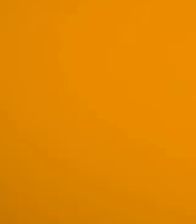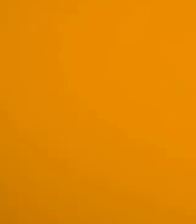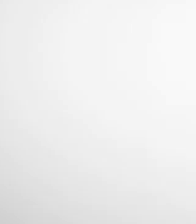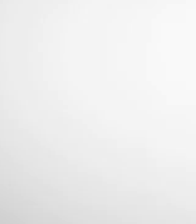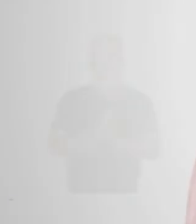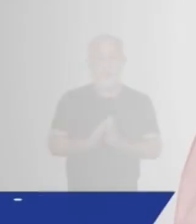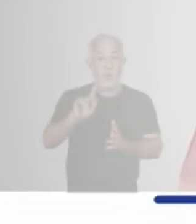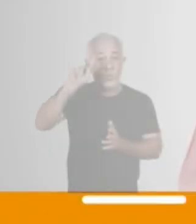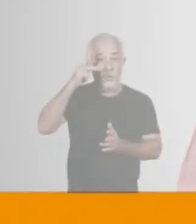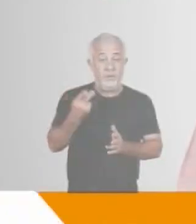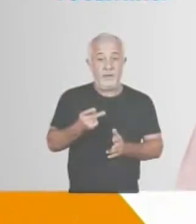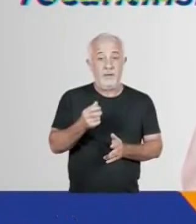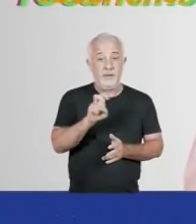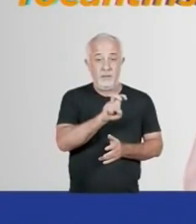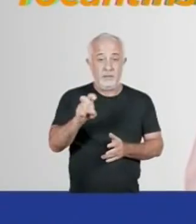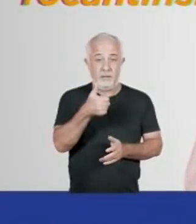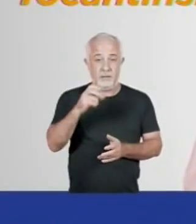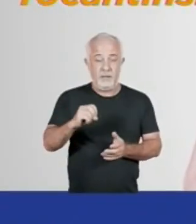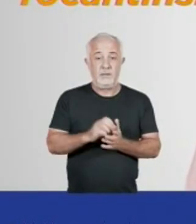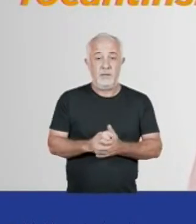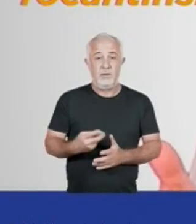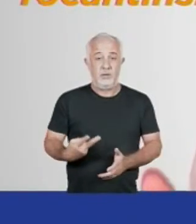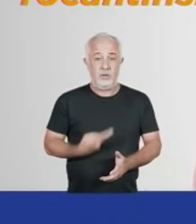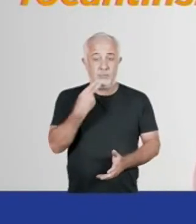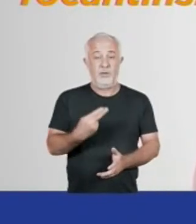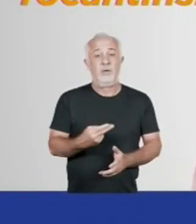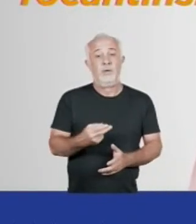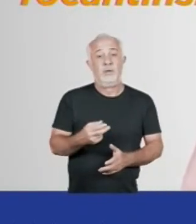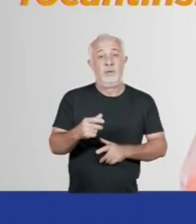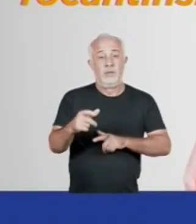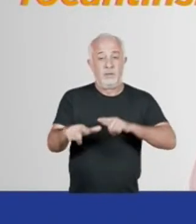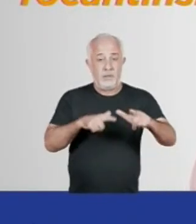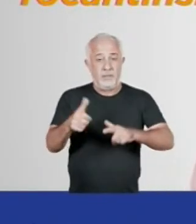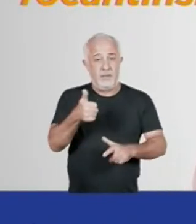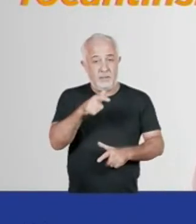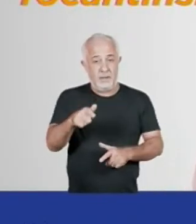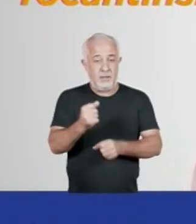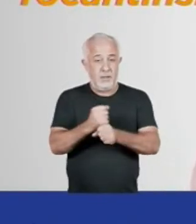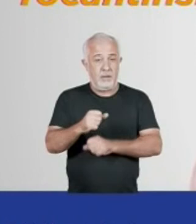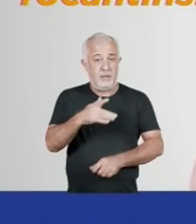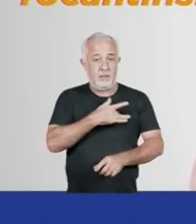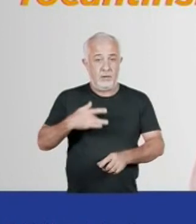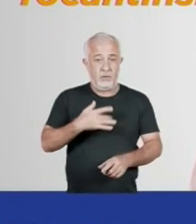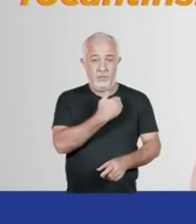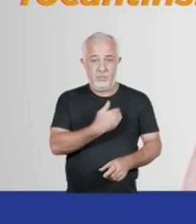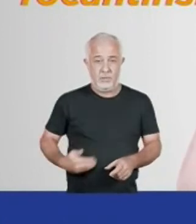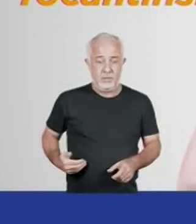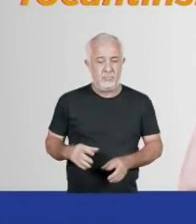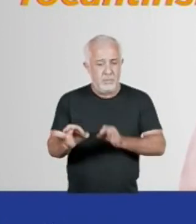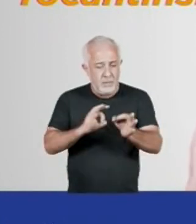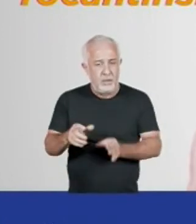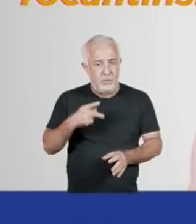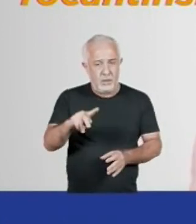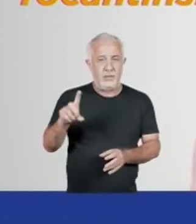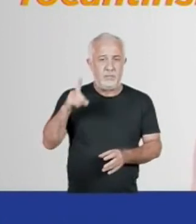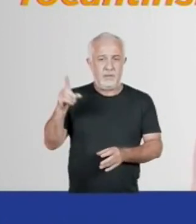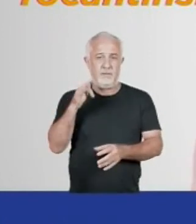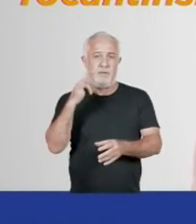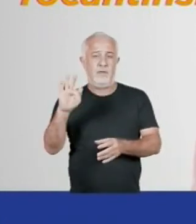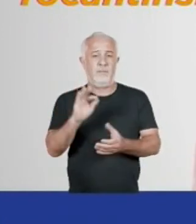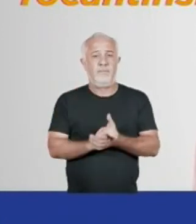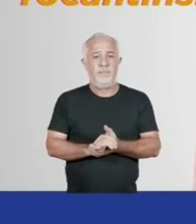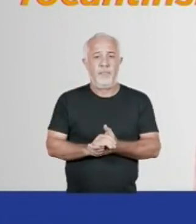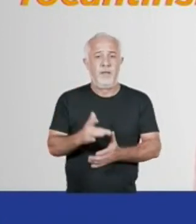já Hugo Mendes 5510 Sou cirurgião torácico Há 17 anos trabalhando na saúde pública Estou preparado para ser o seu